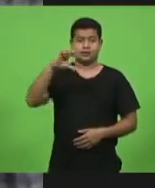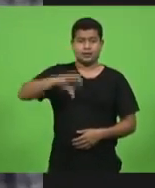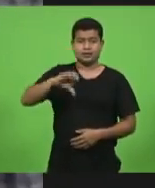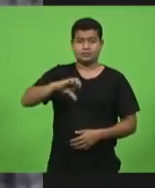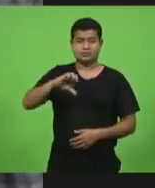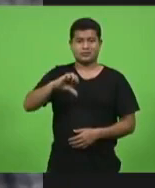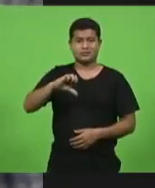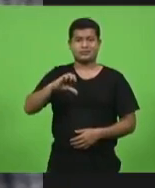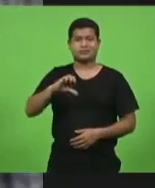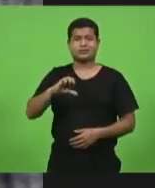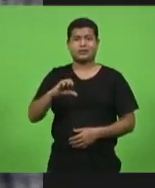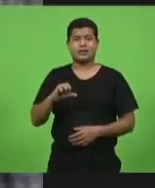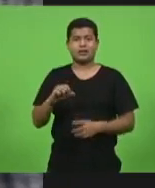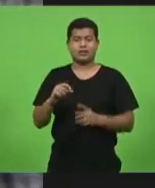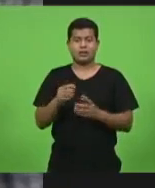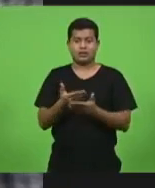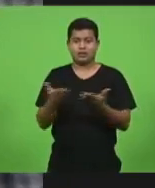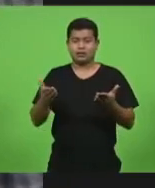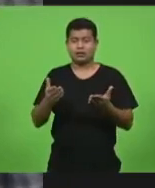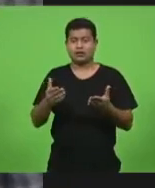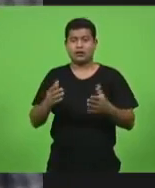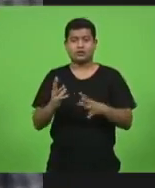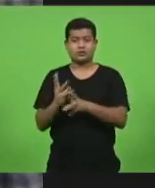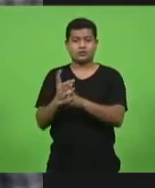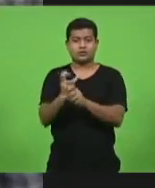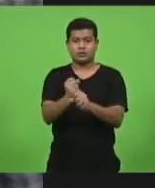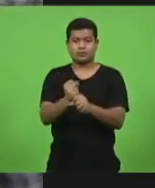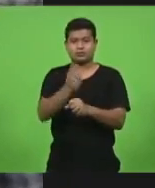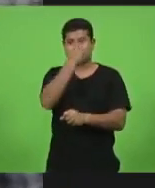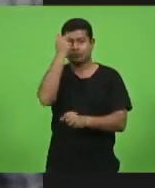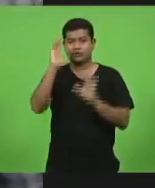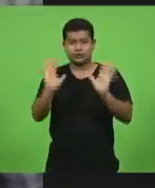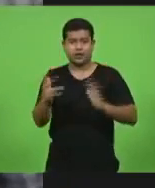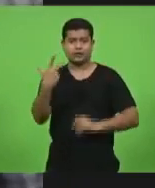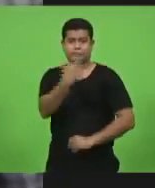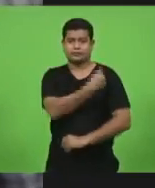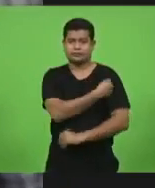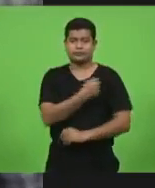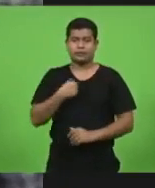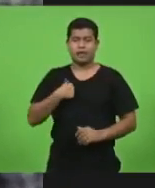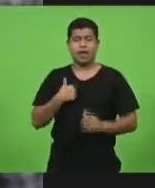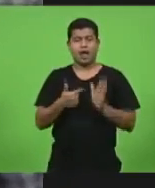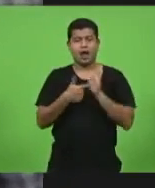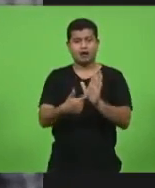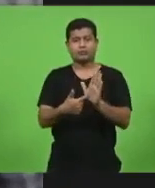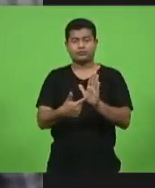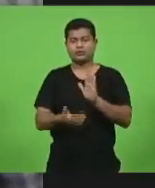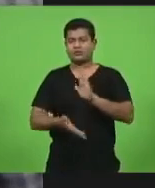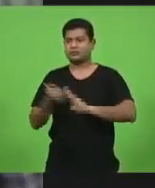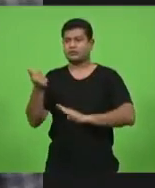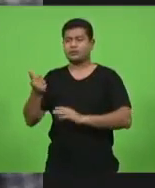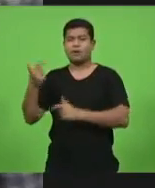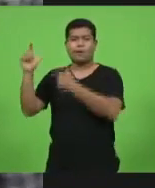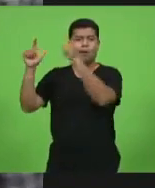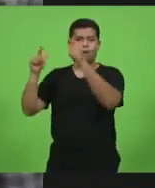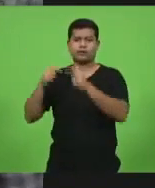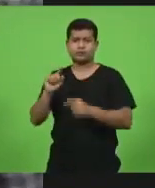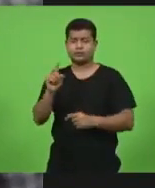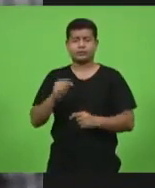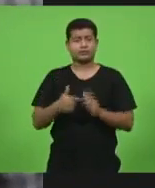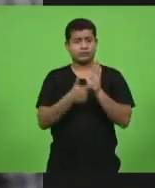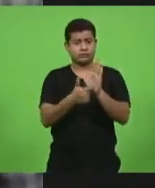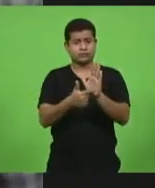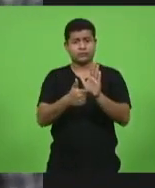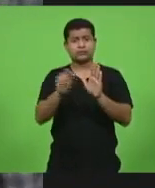número de pessoas vacinadas esses não são dados que eu tirei de qualquer outra coisa estou trazendo dados